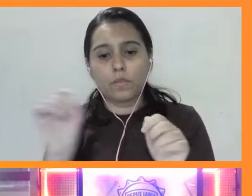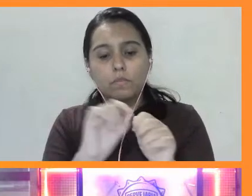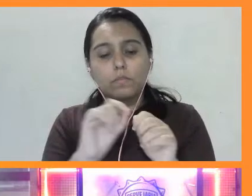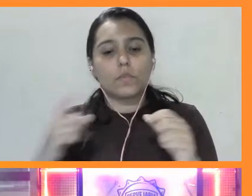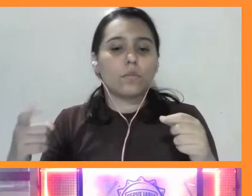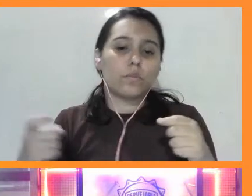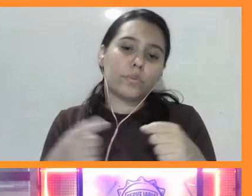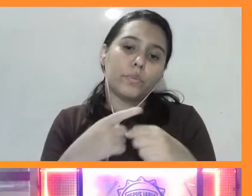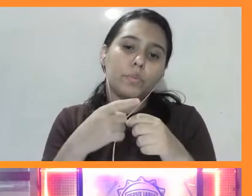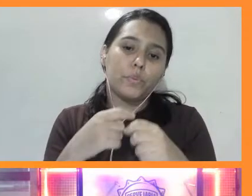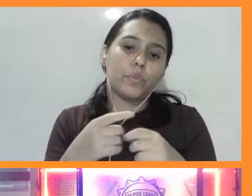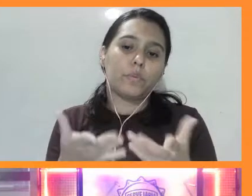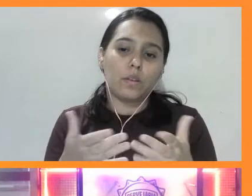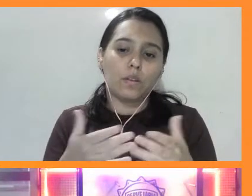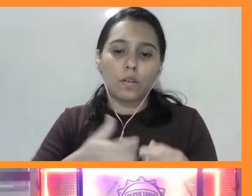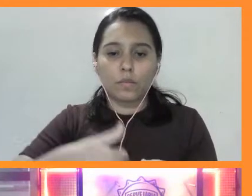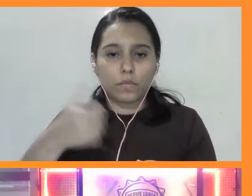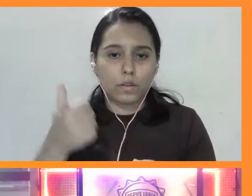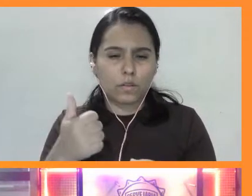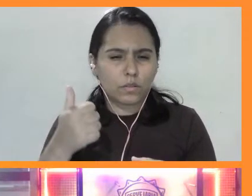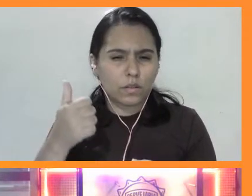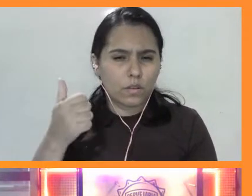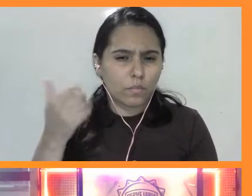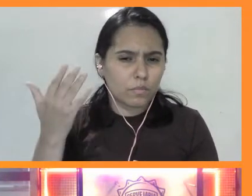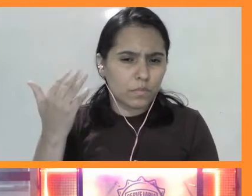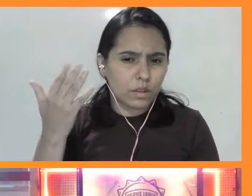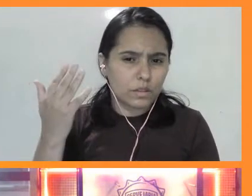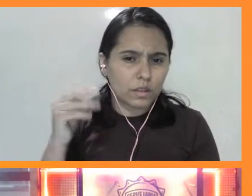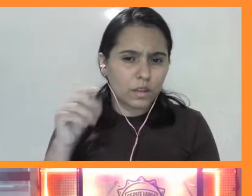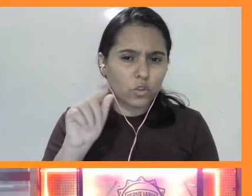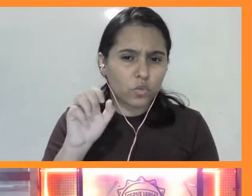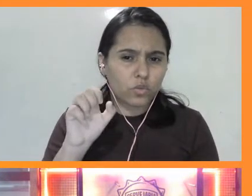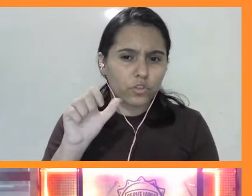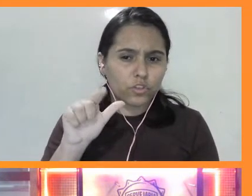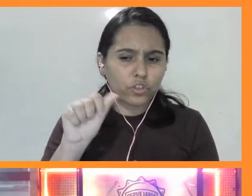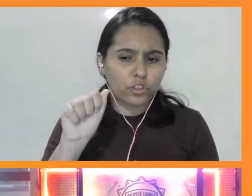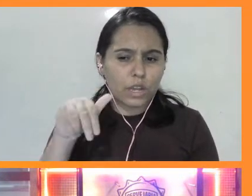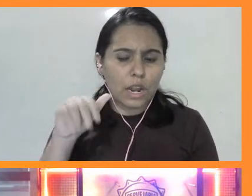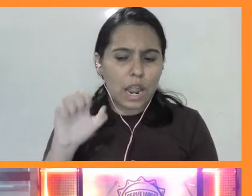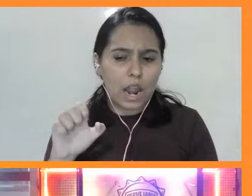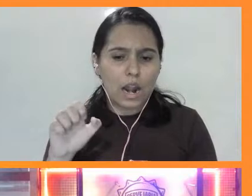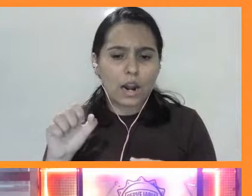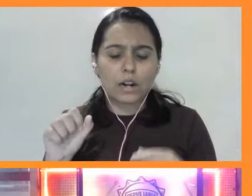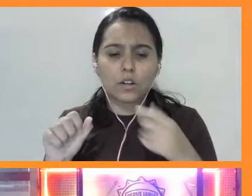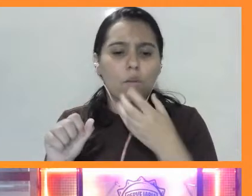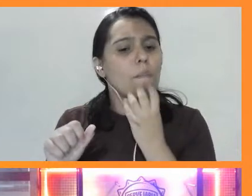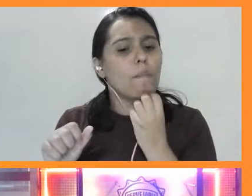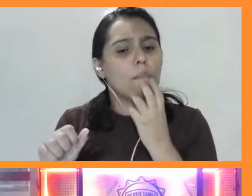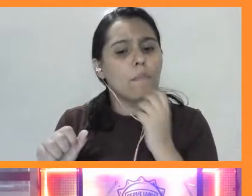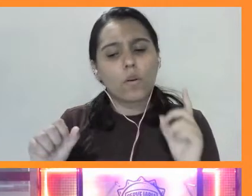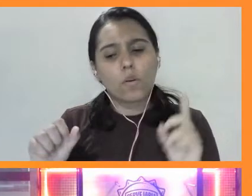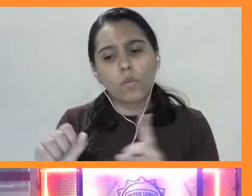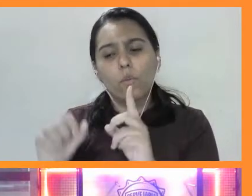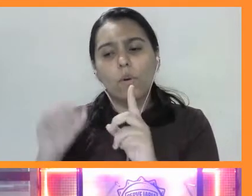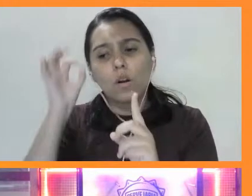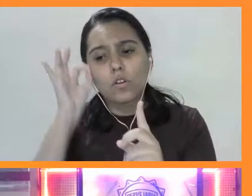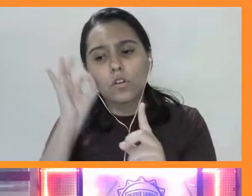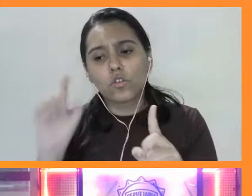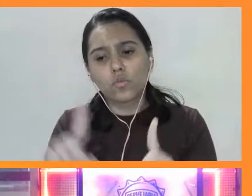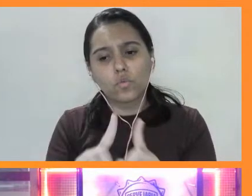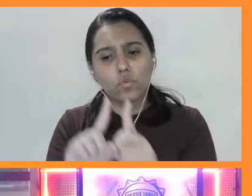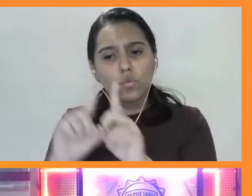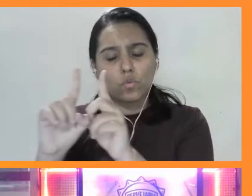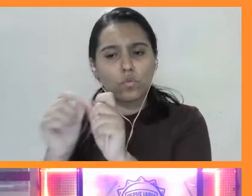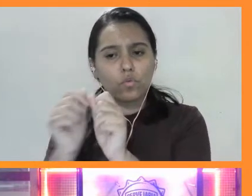caso que a Gerlani comentou, né? Que os machos acompanham a mesma fêmea até ela deixar de ser disponível e depois eles procuram outras. As